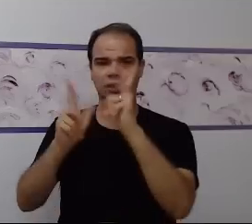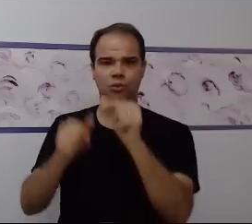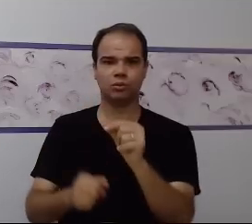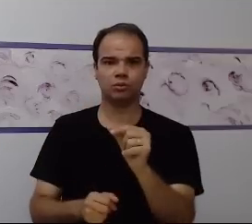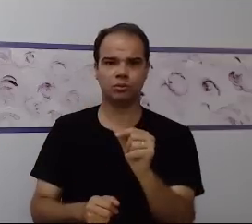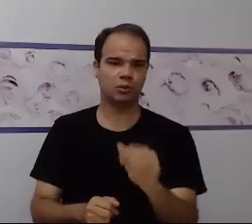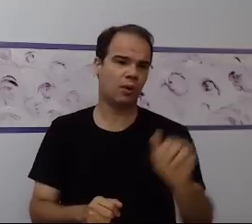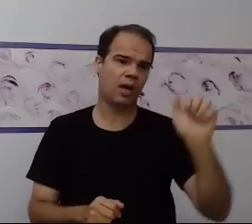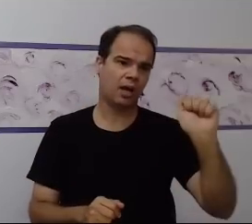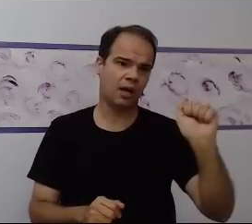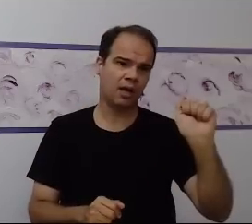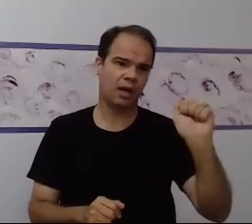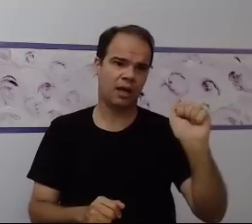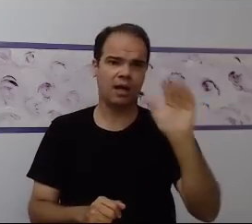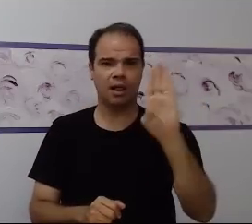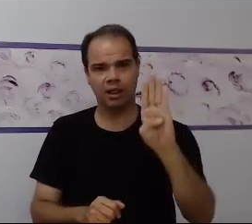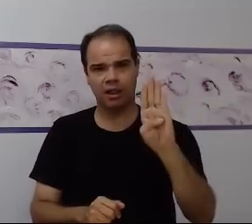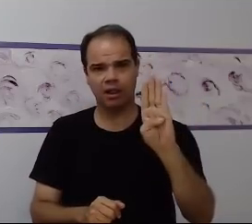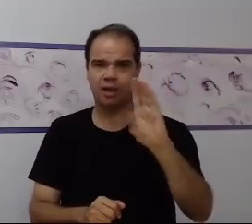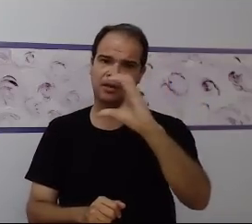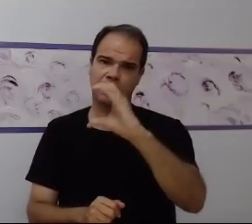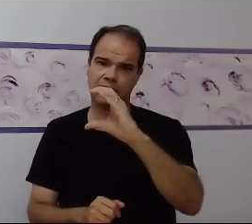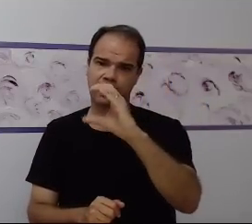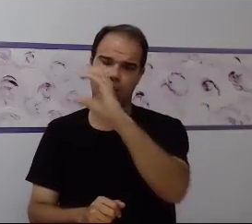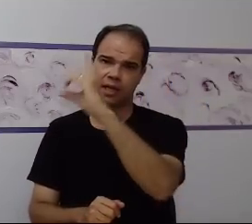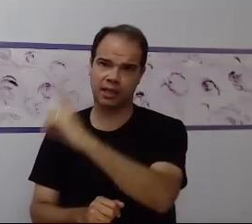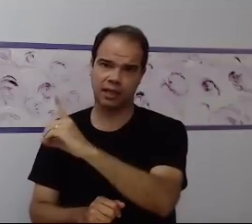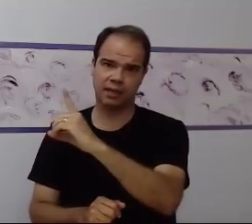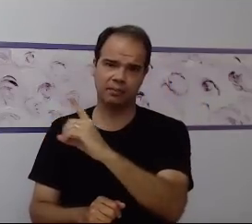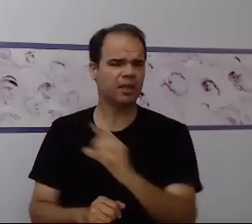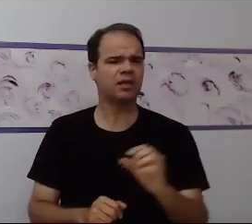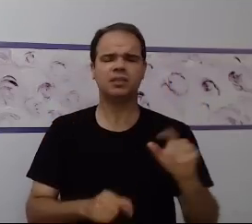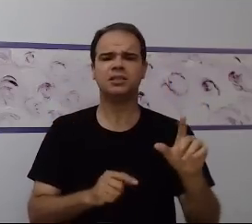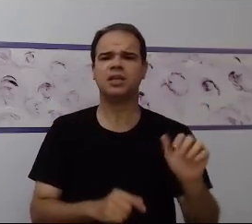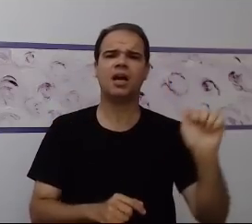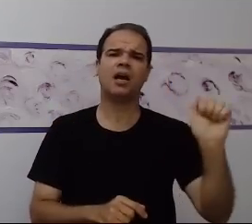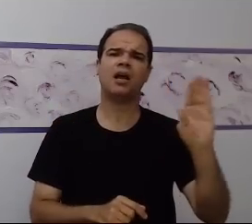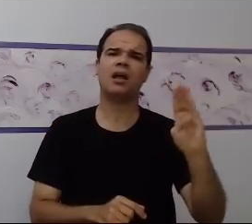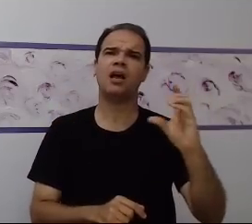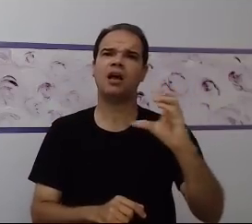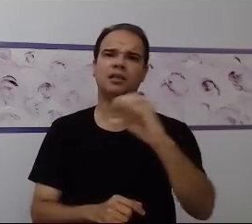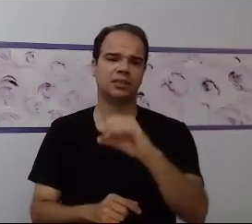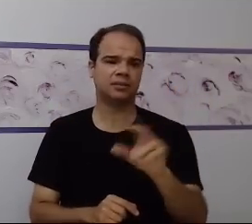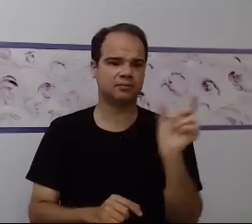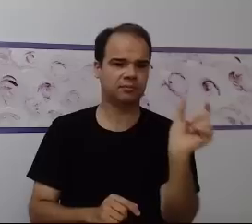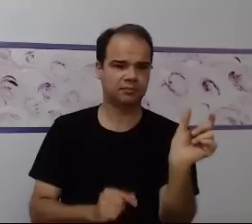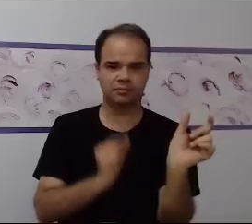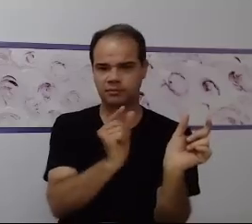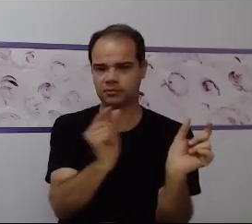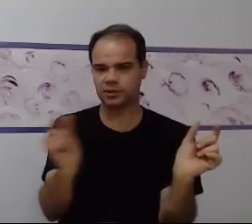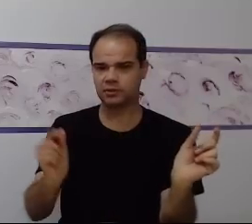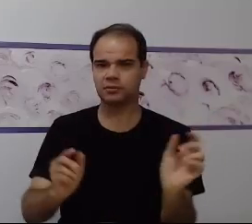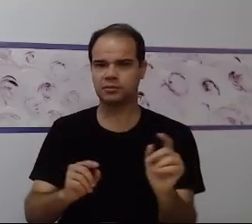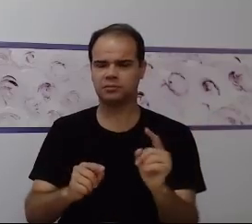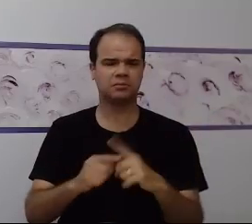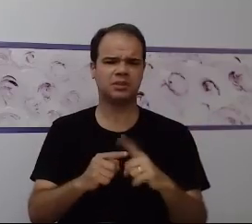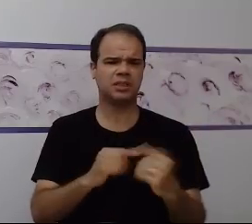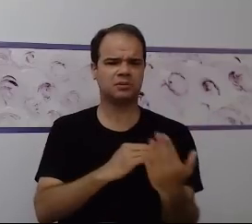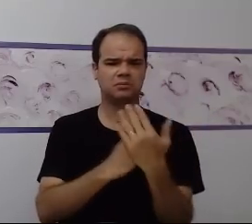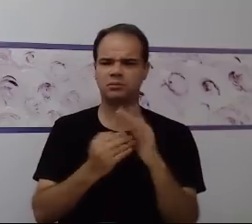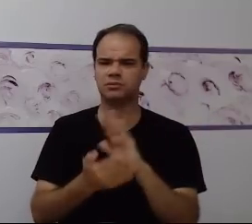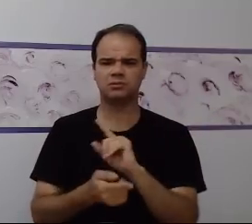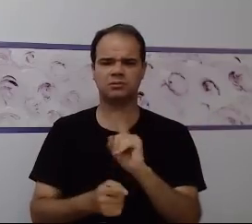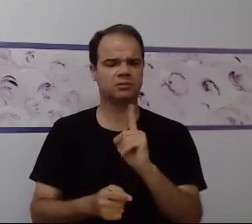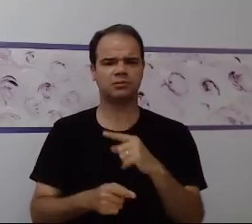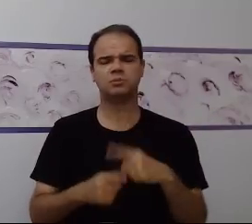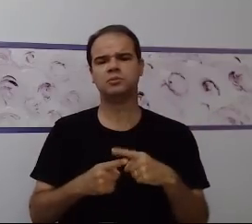letras isoladas. Por que as letras isoladas não favorecem a aprendizagem nem para a criança com deficiência intelectual e nem para a